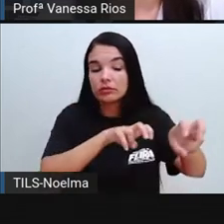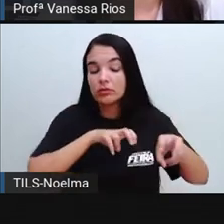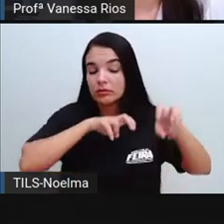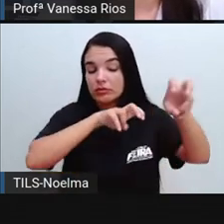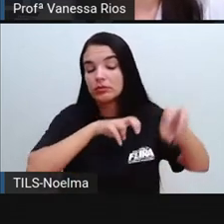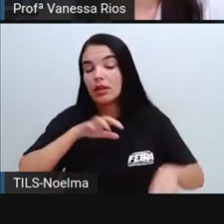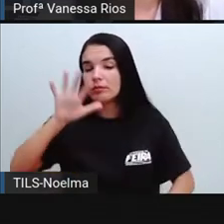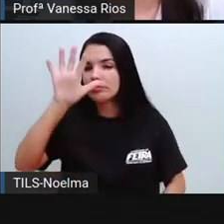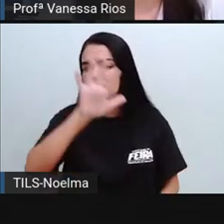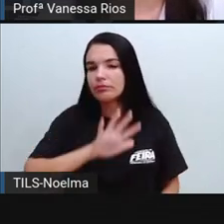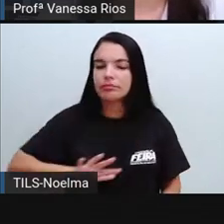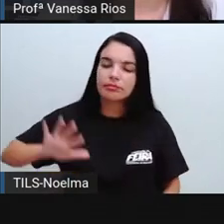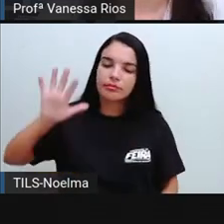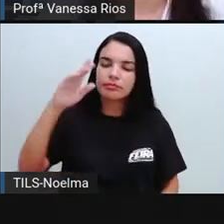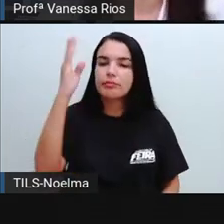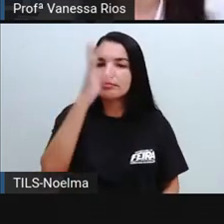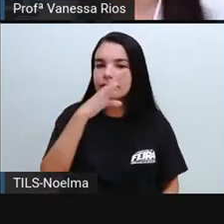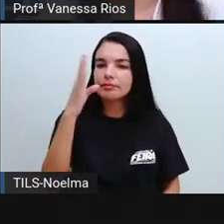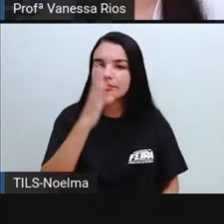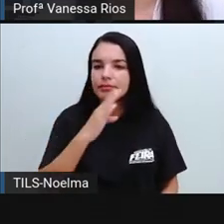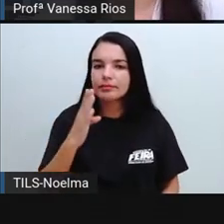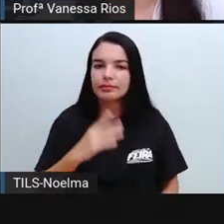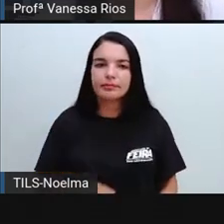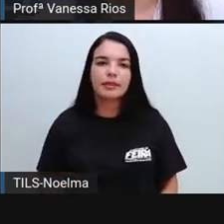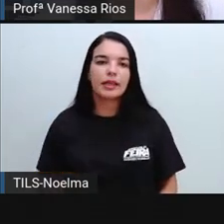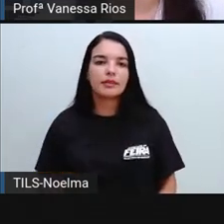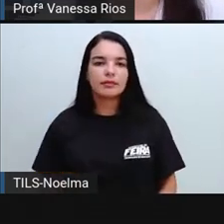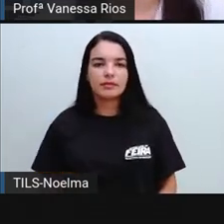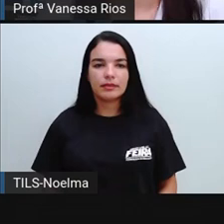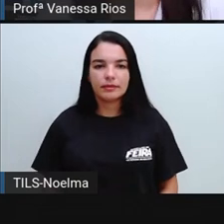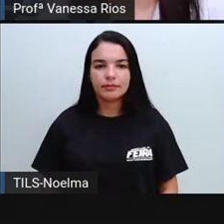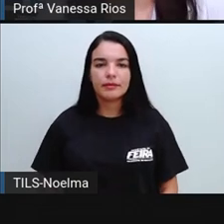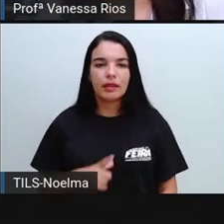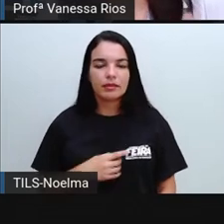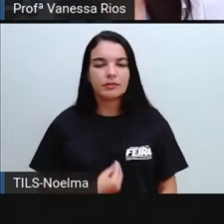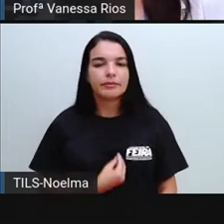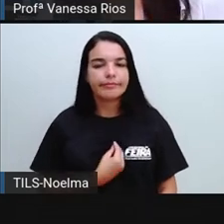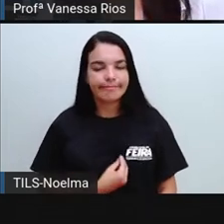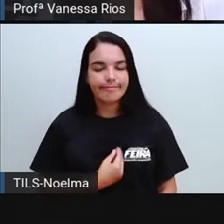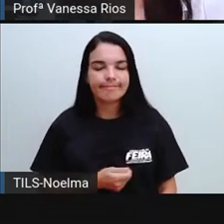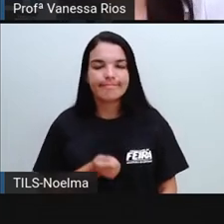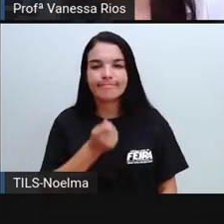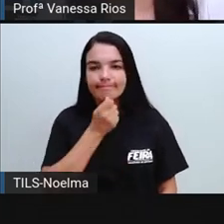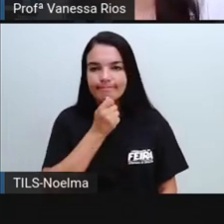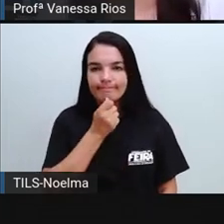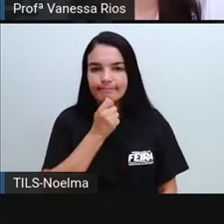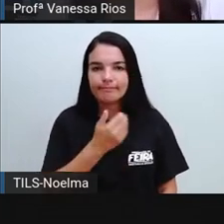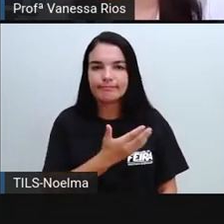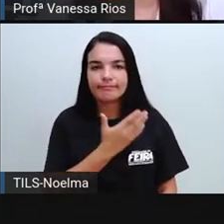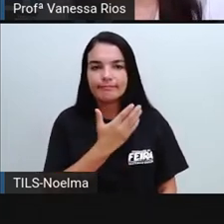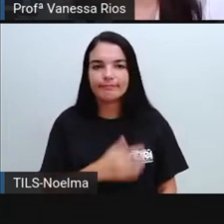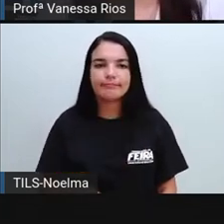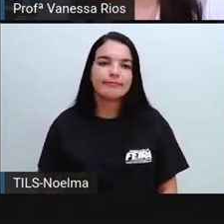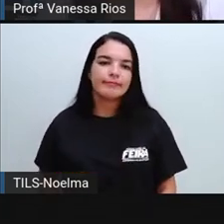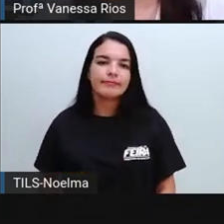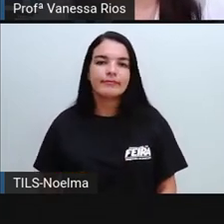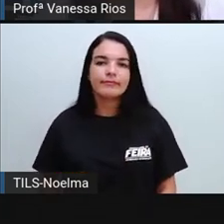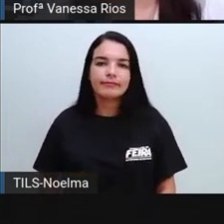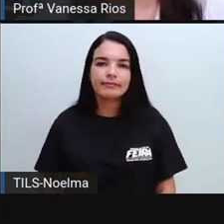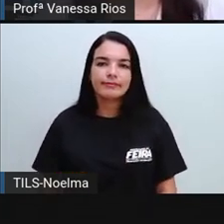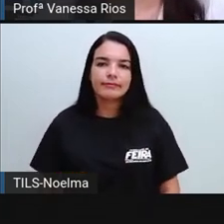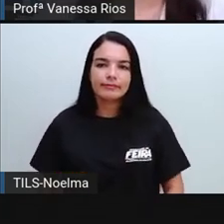que incomodam ou que estão presentes aí para os agricultores. Olha só, o